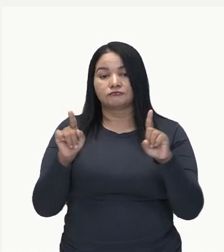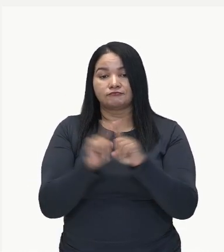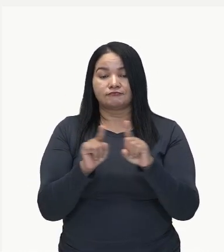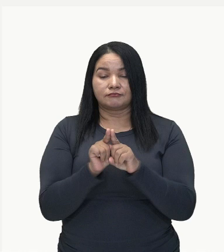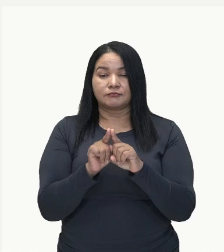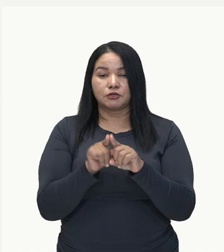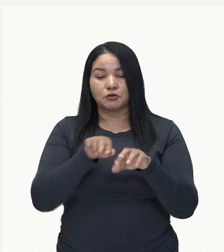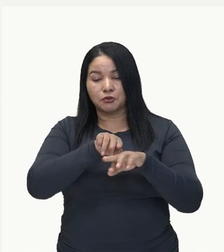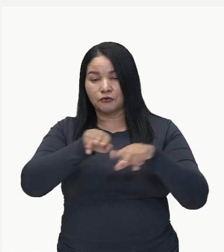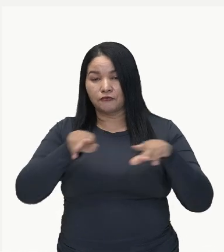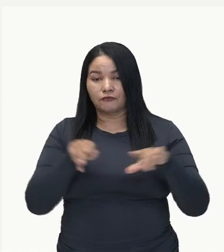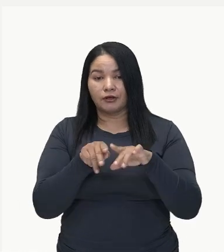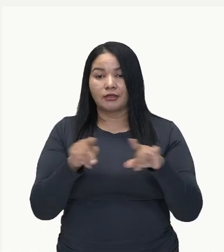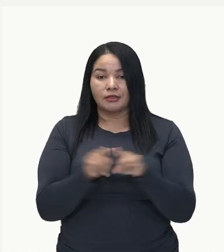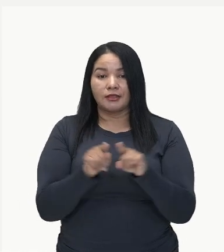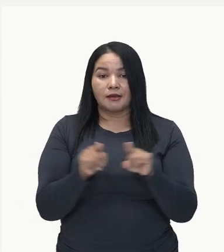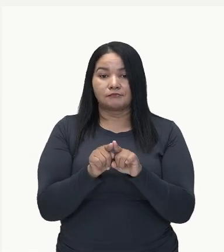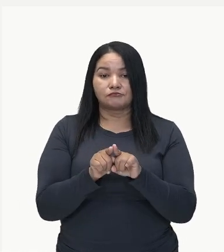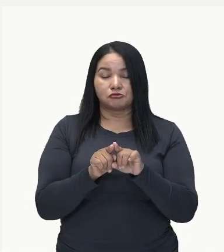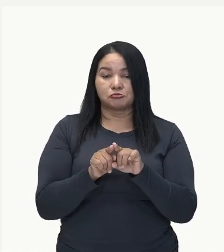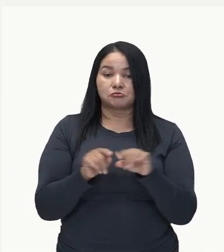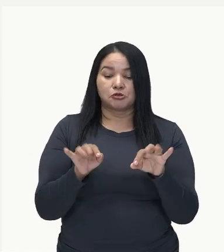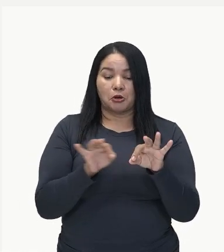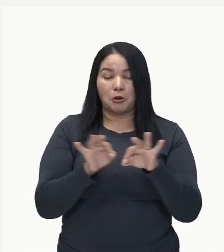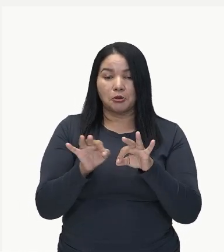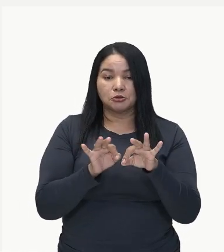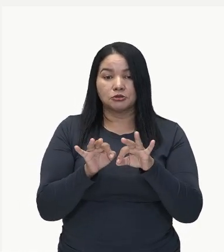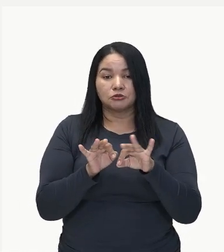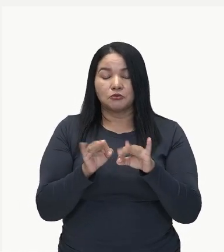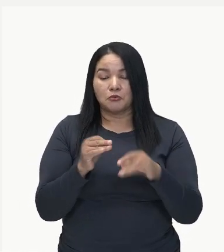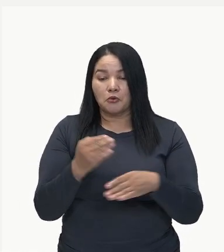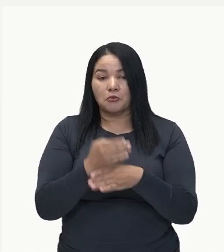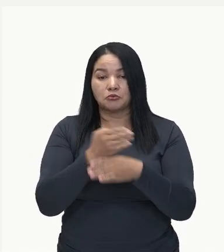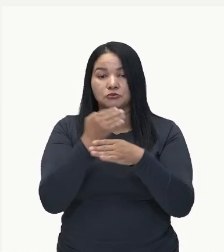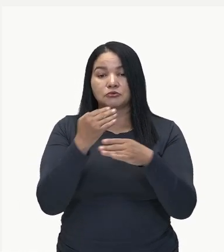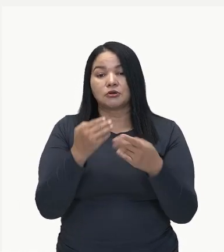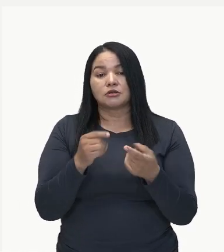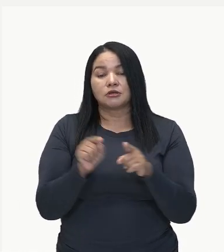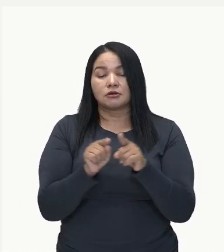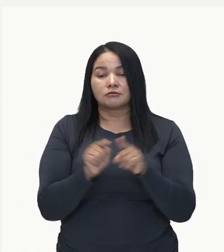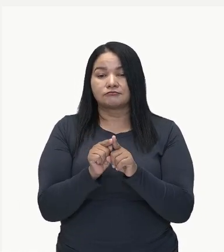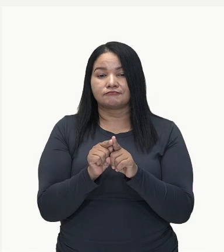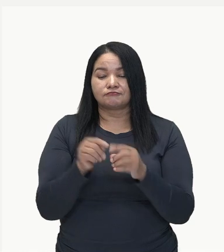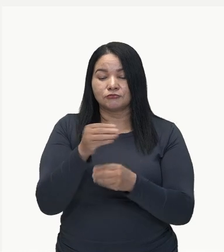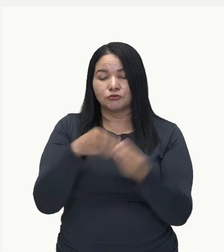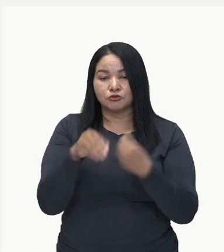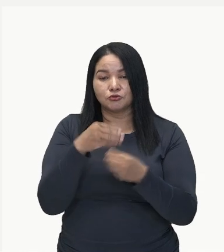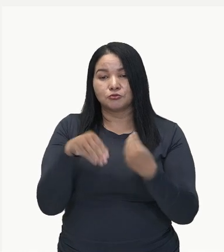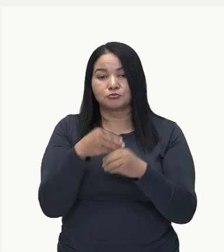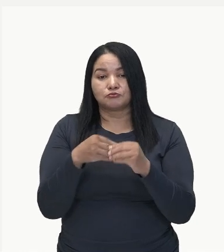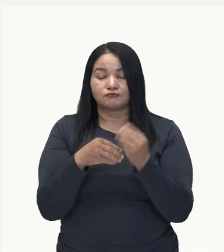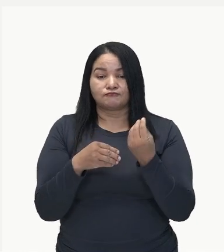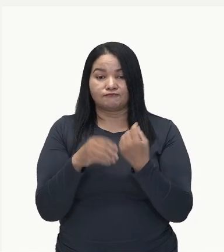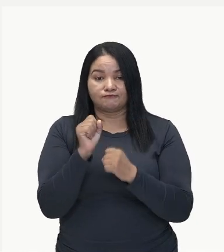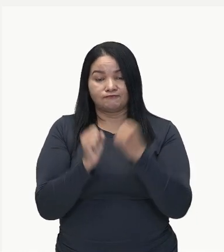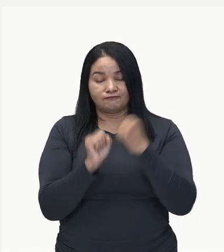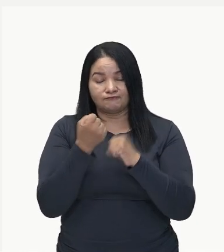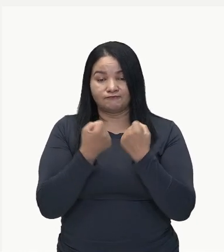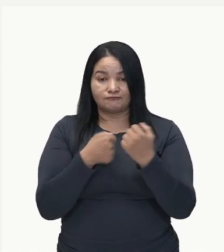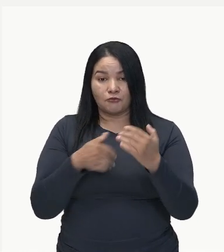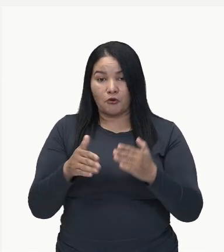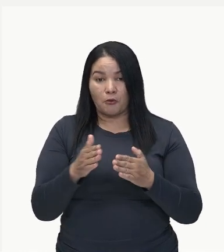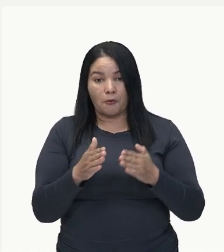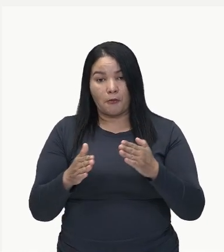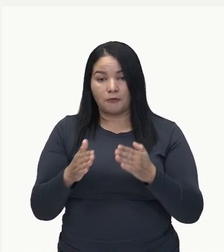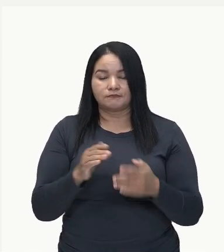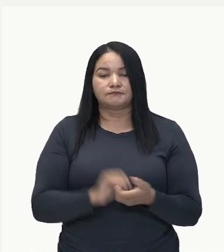a arquitetura mais moderna e a mistura das indústrias com a robótica. E a gente vai trazer para vocês agora